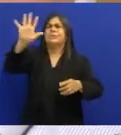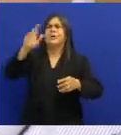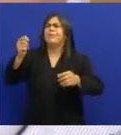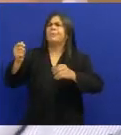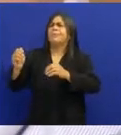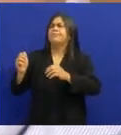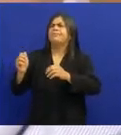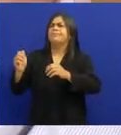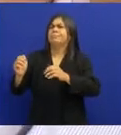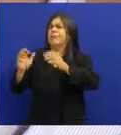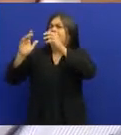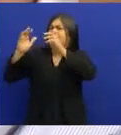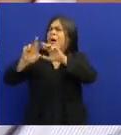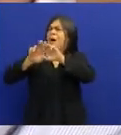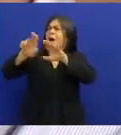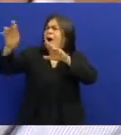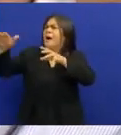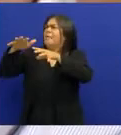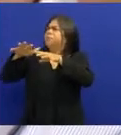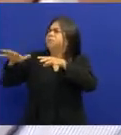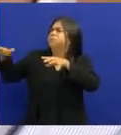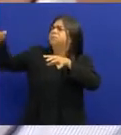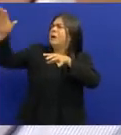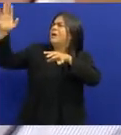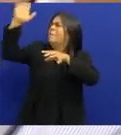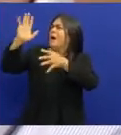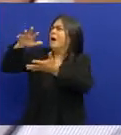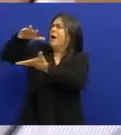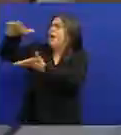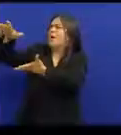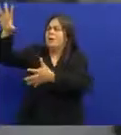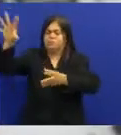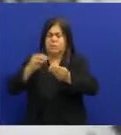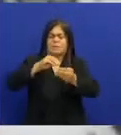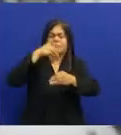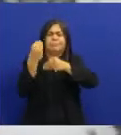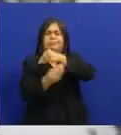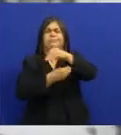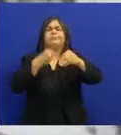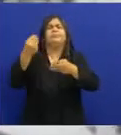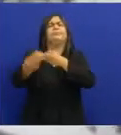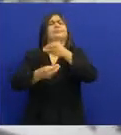inseria elementos De orquestras De grandes orquestras Mundiais